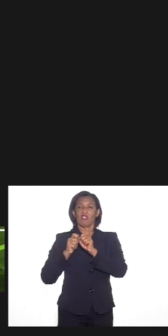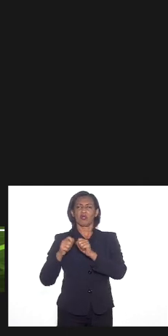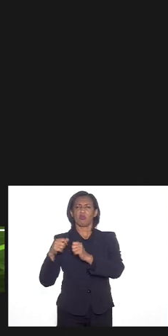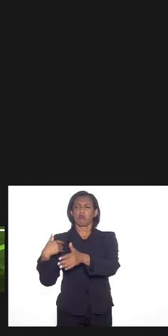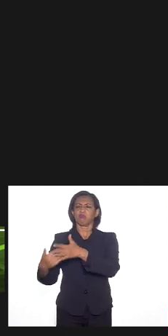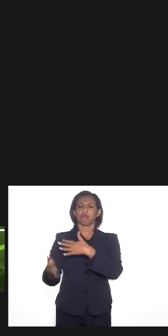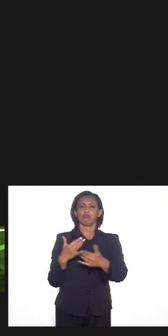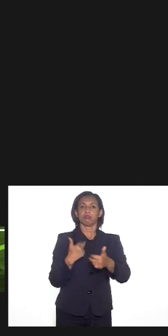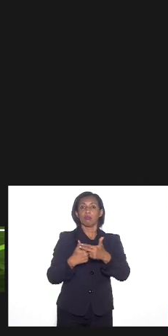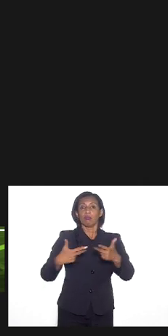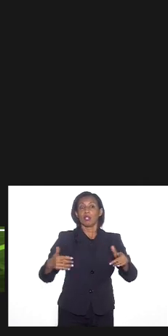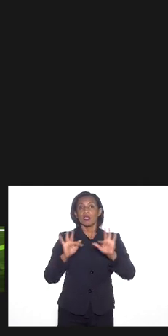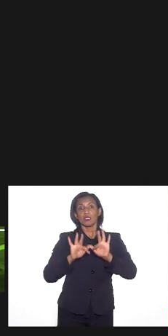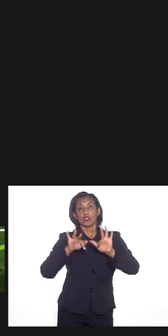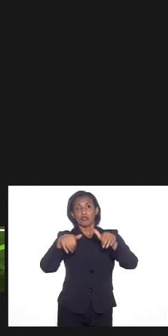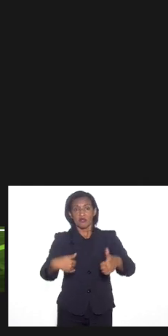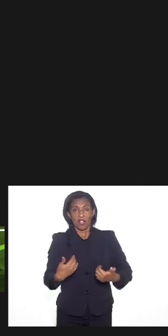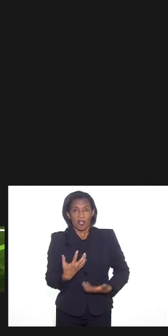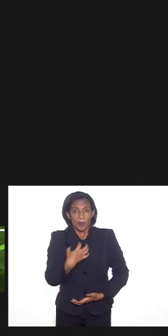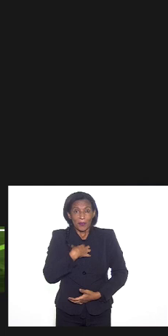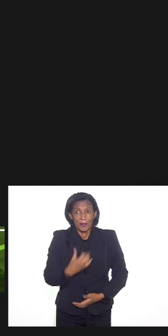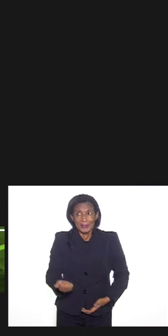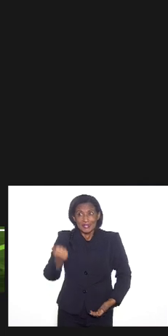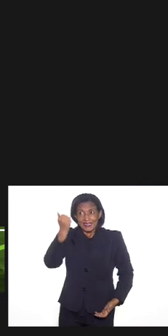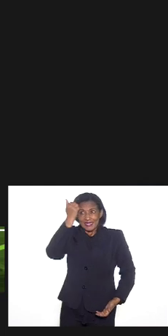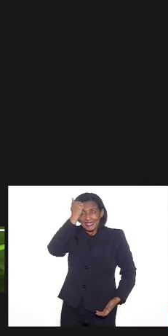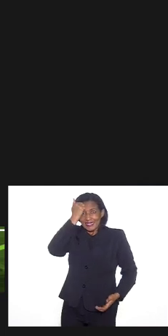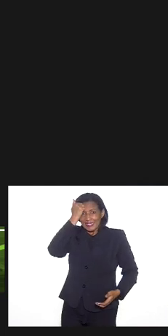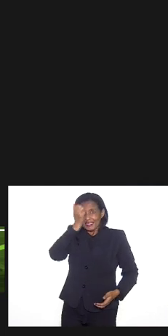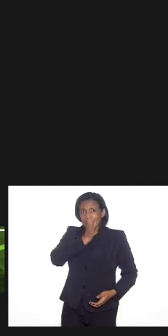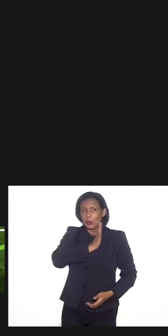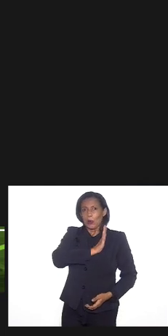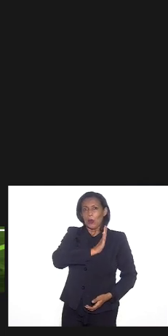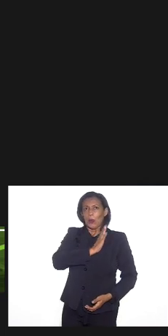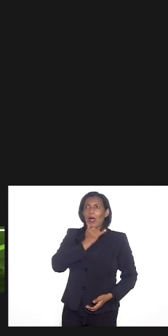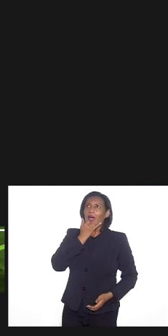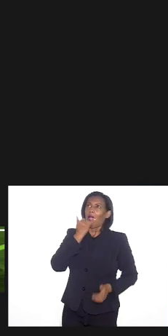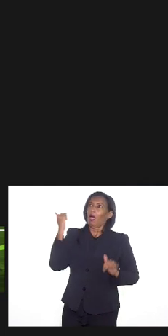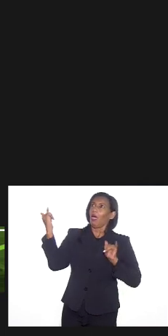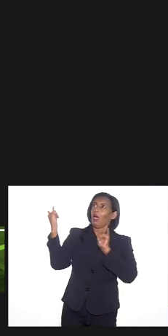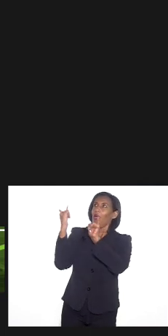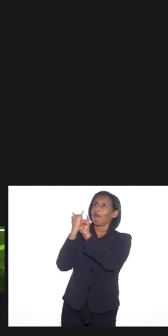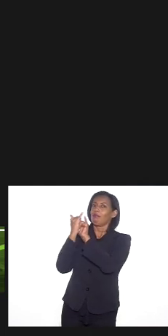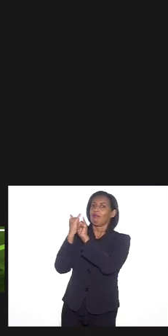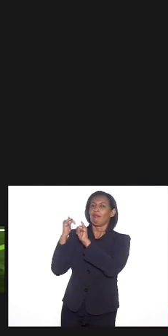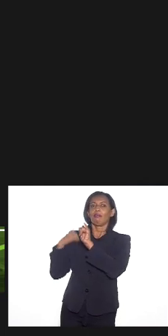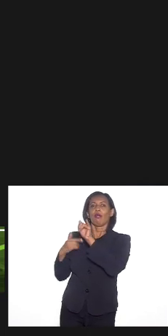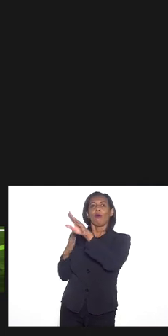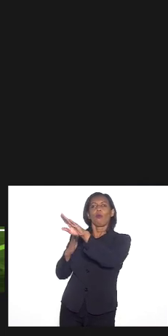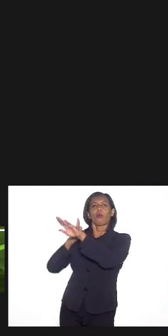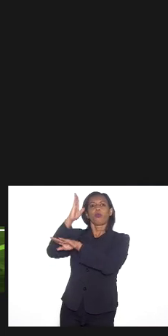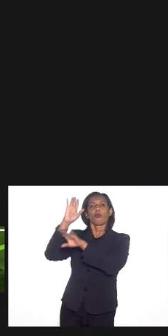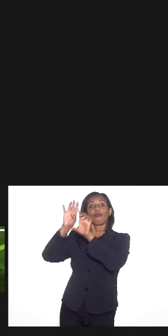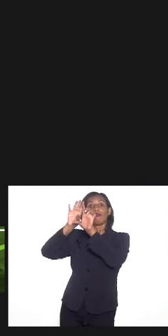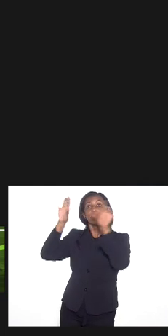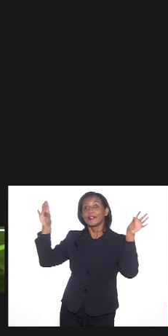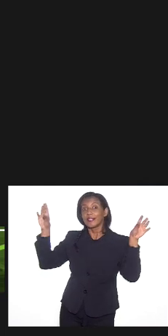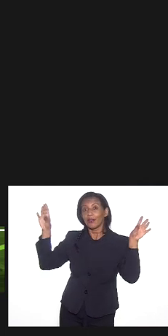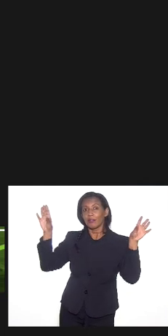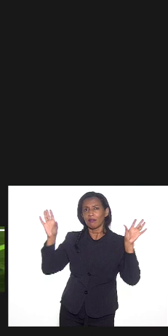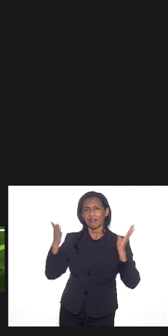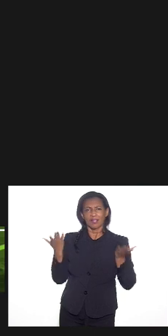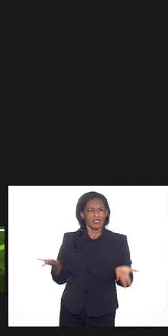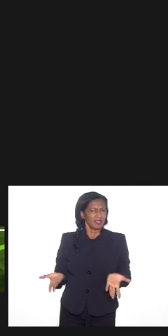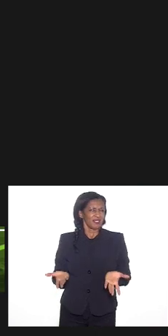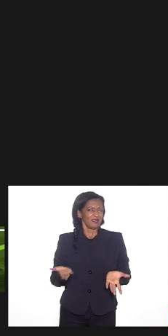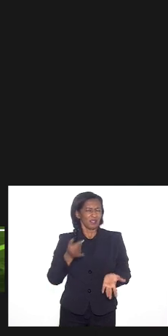mas se no final eu me arrepender de coração e pedir perdão a Deus eu vou ter o meu lugar no céu então é uma